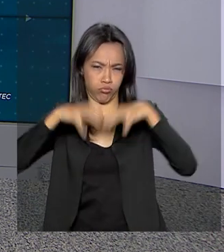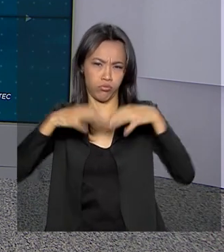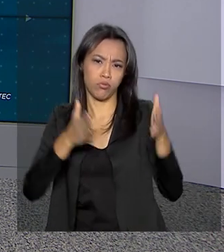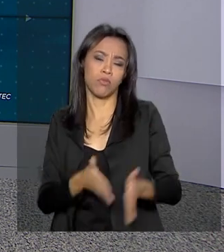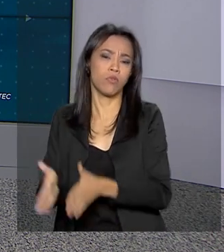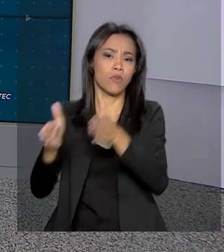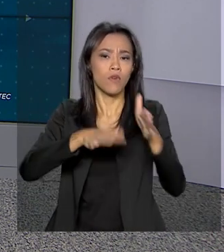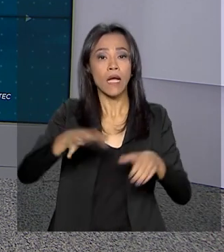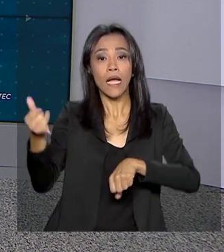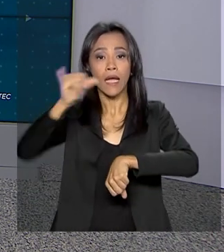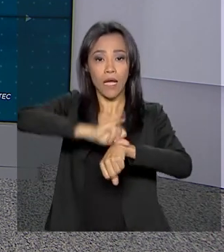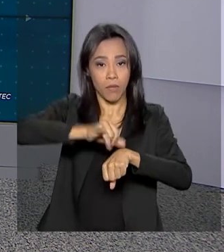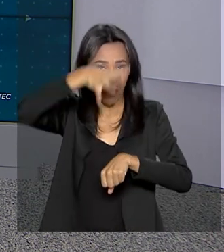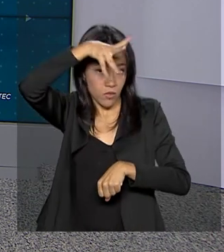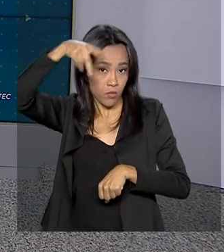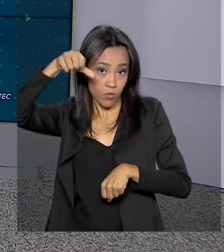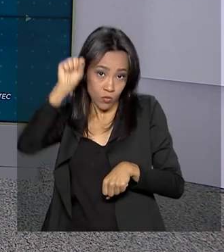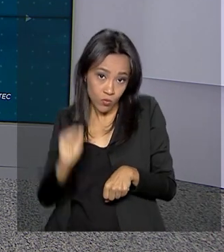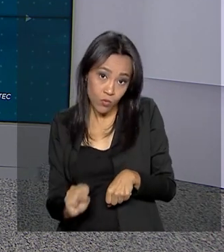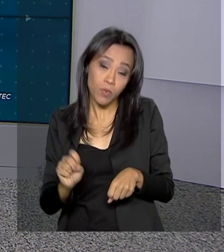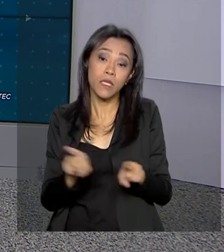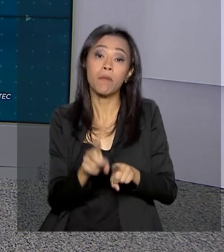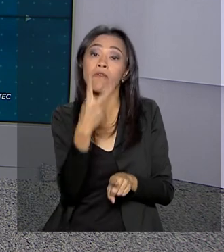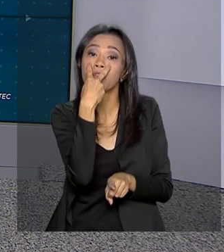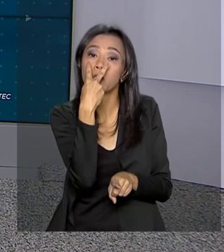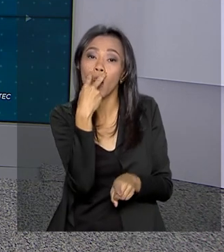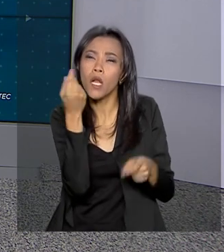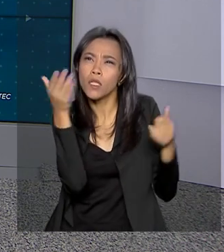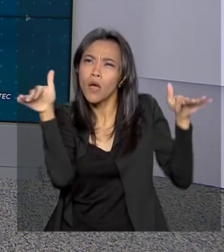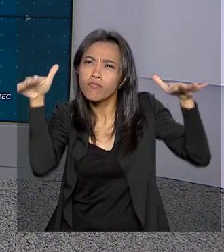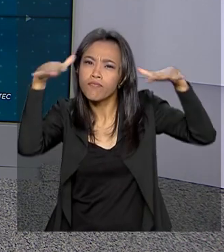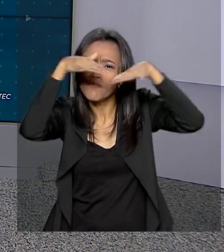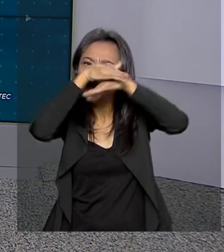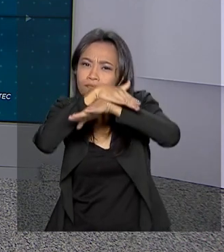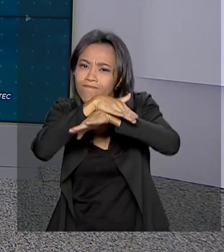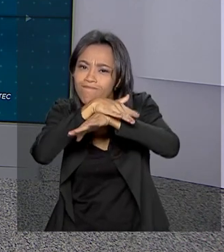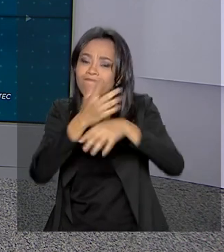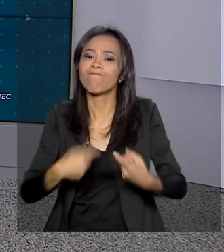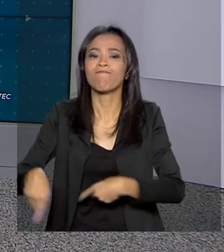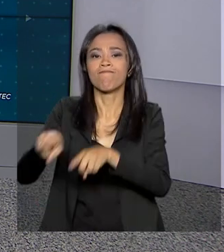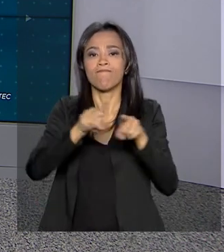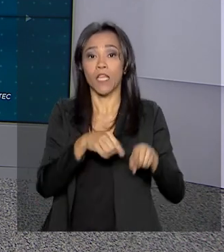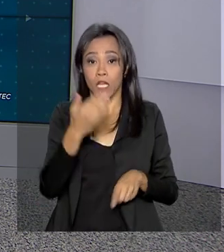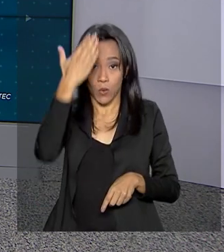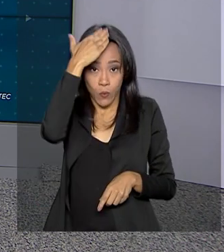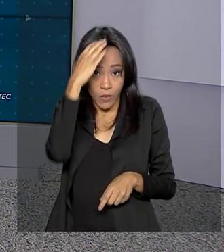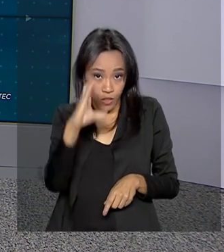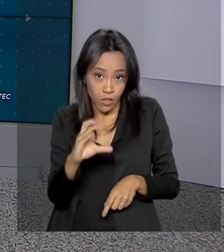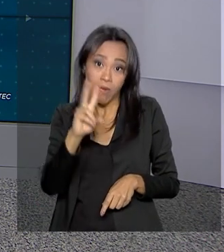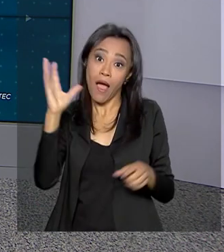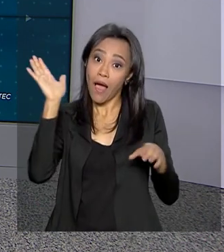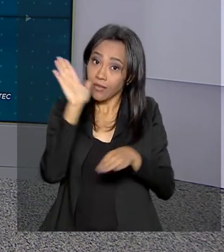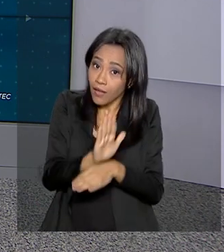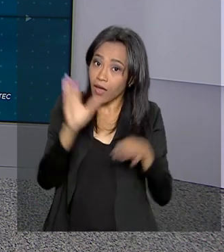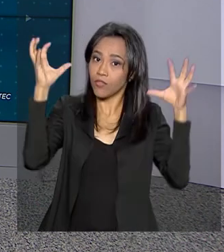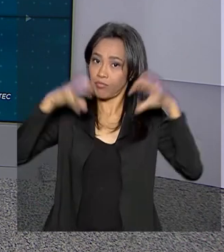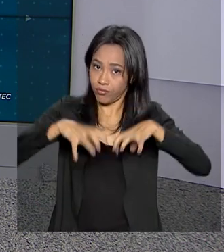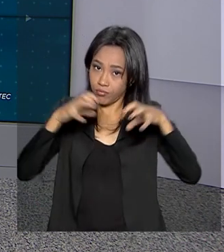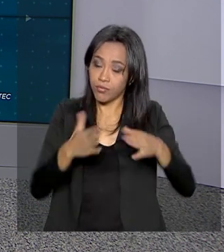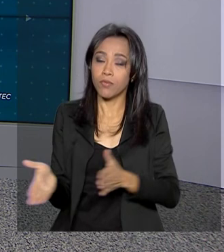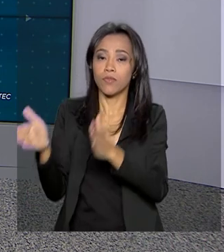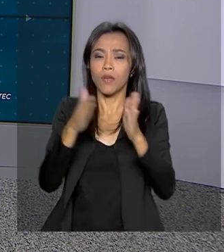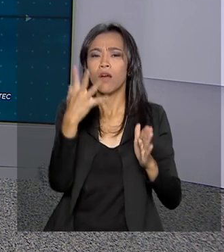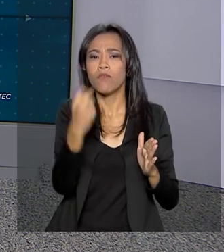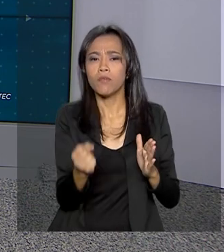Em Campo Grande e em Vitória, o céu está parcialmente nublado. E em Curitiba, vai chover de tarde. Vamos agora às